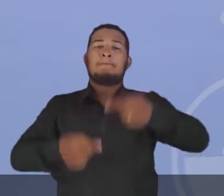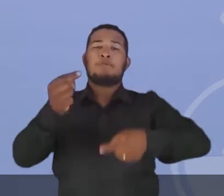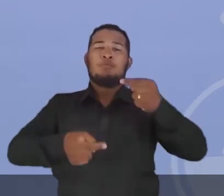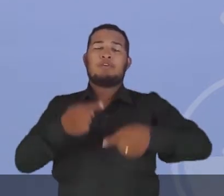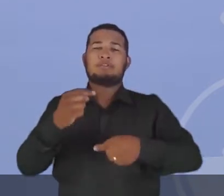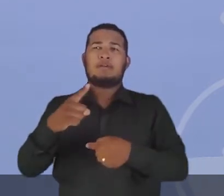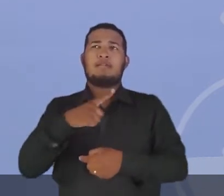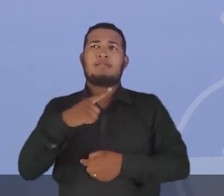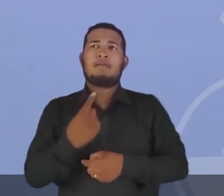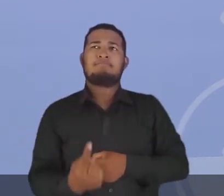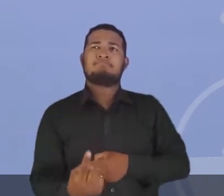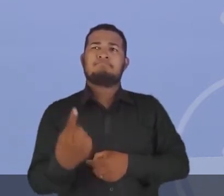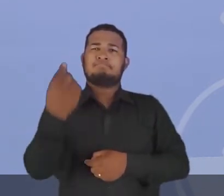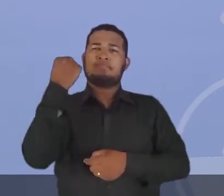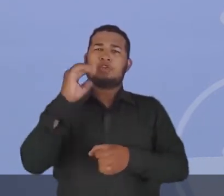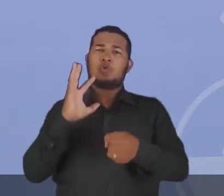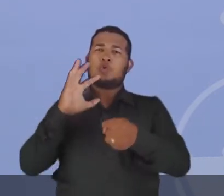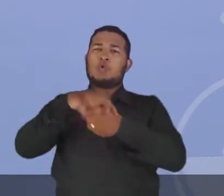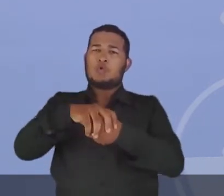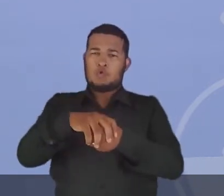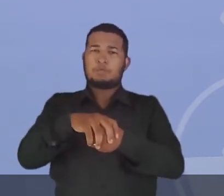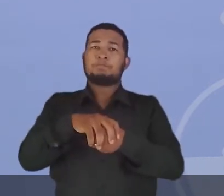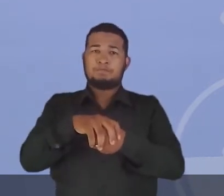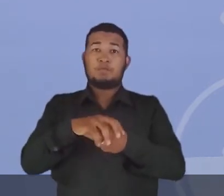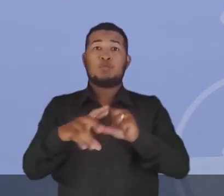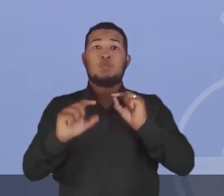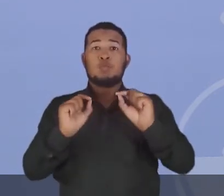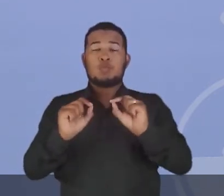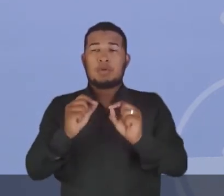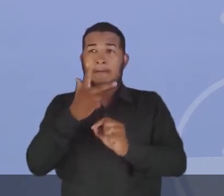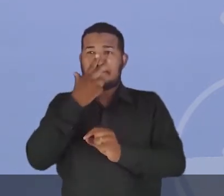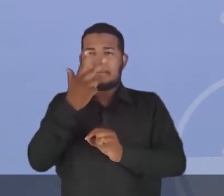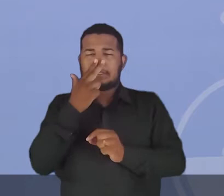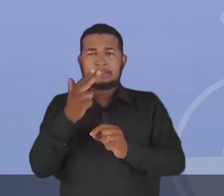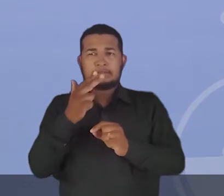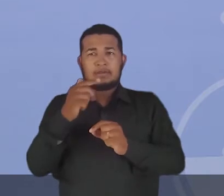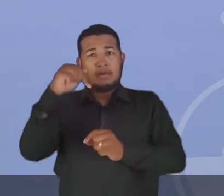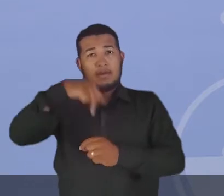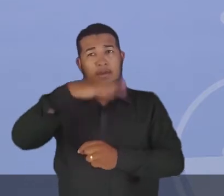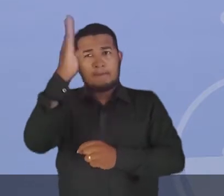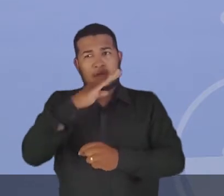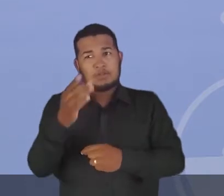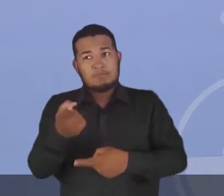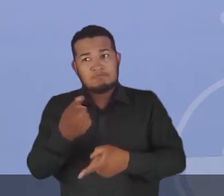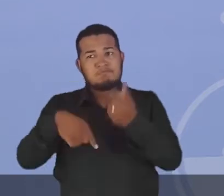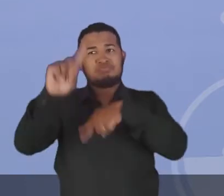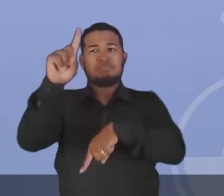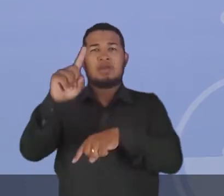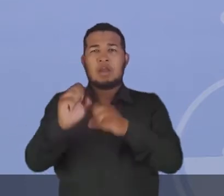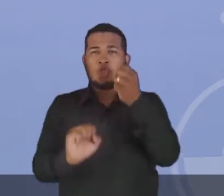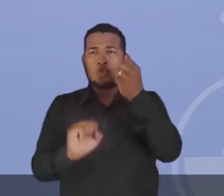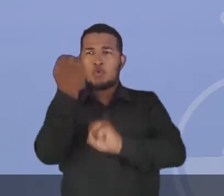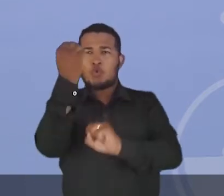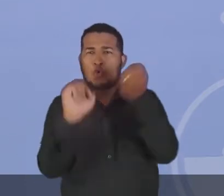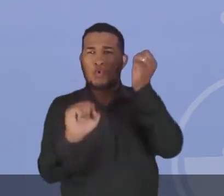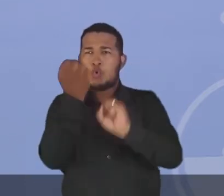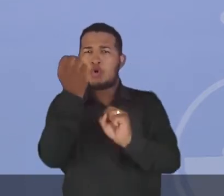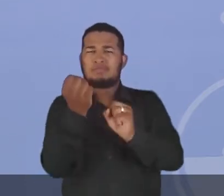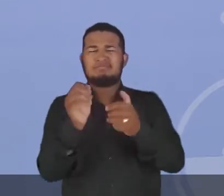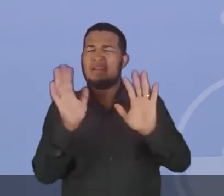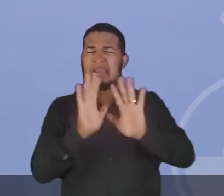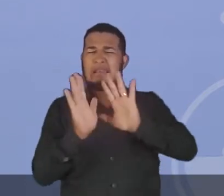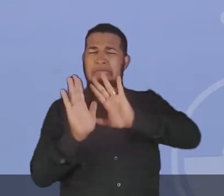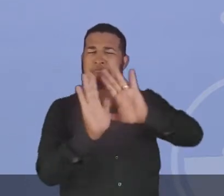implantada ainda no Brasil colônia, de não se desenvolver aqui atividades industriais de grande